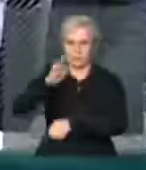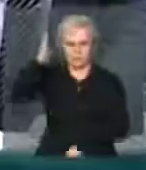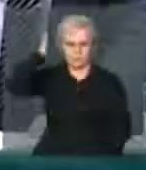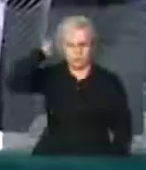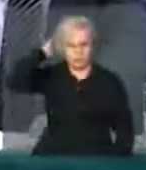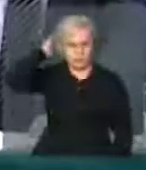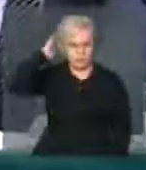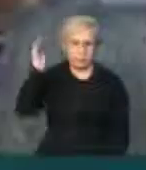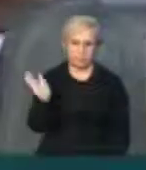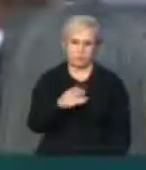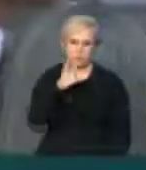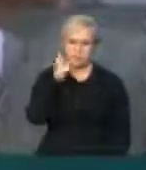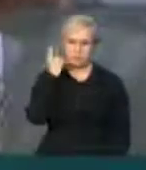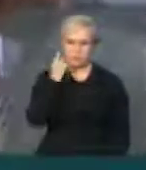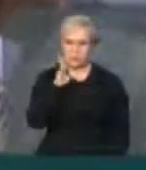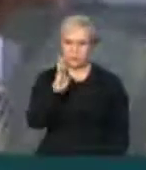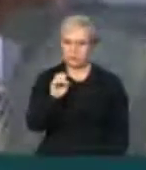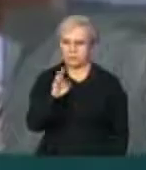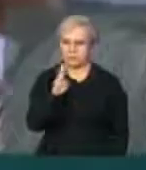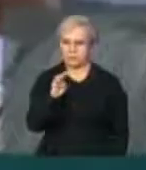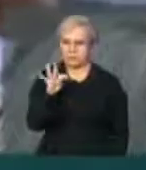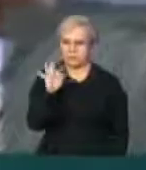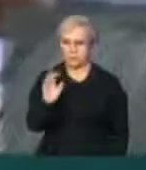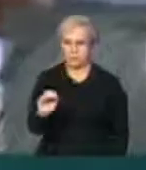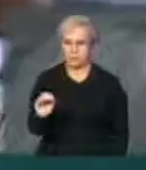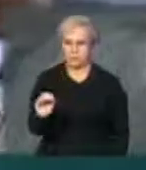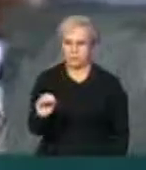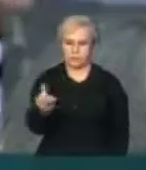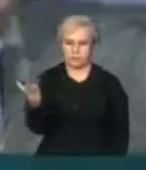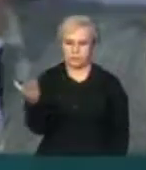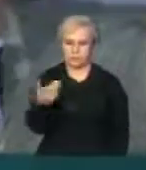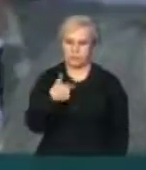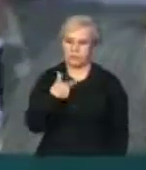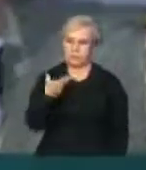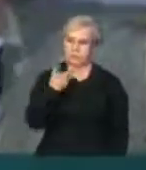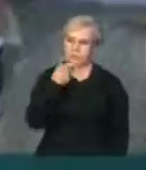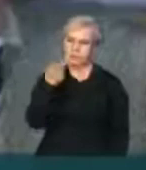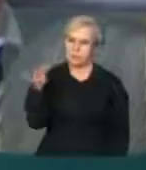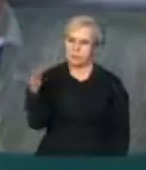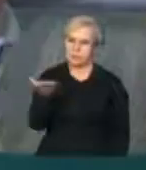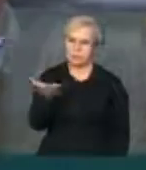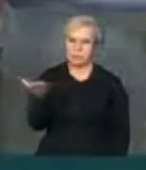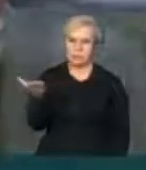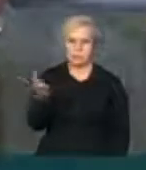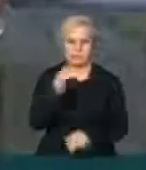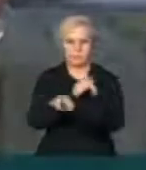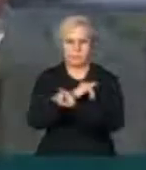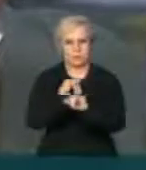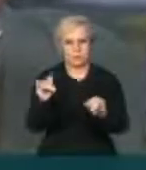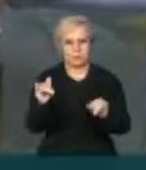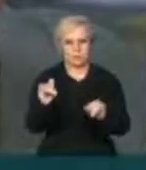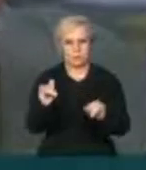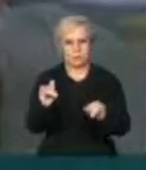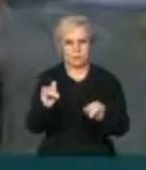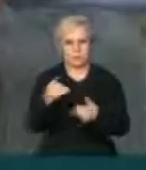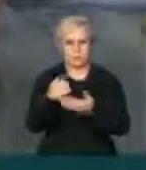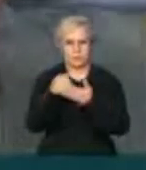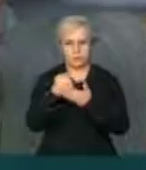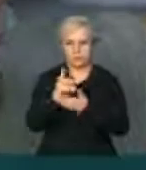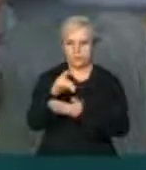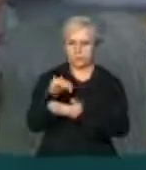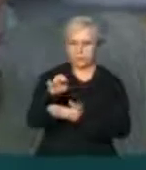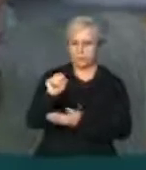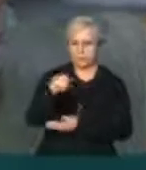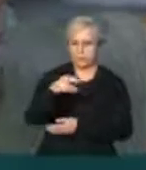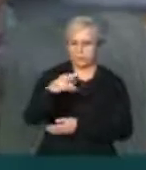Deputado Bebeto. Senhor Presidente, quero nesta noite, aqui em função do dia 8 de maio, em que comemoramos